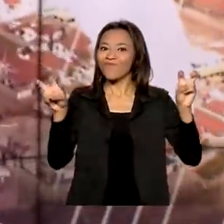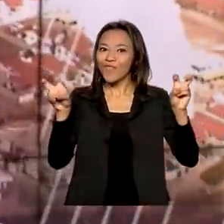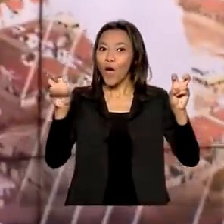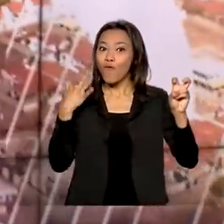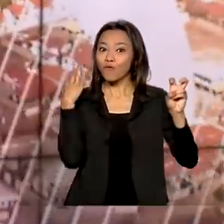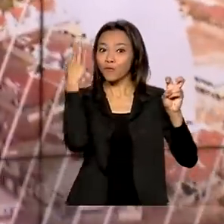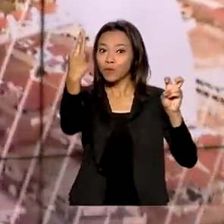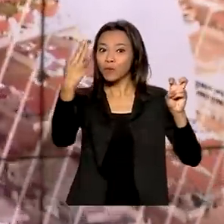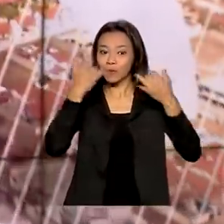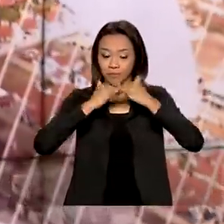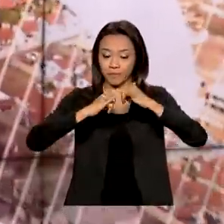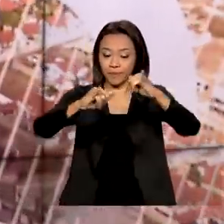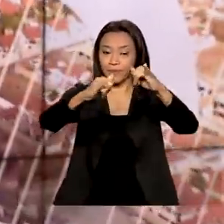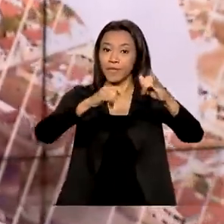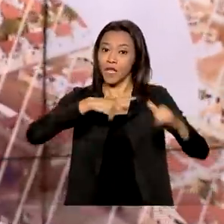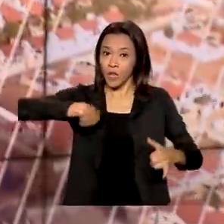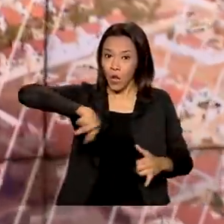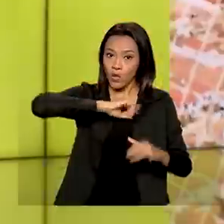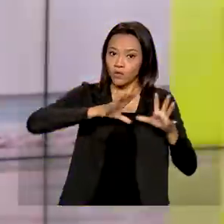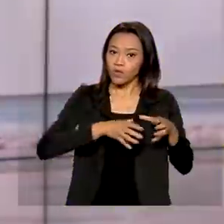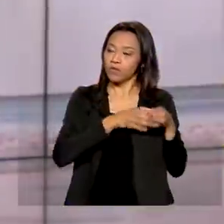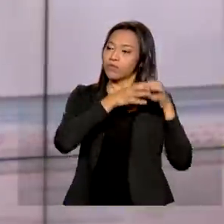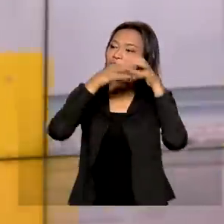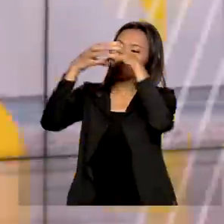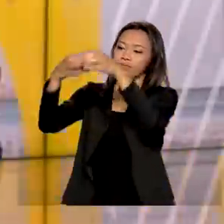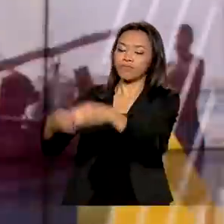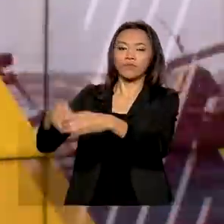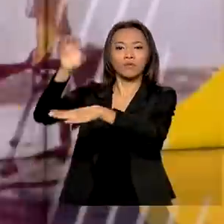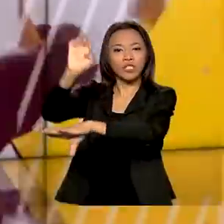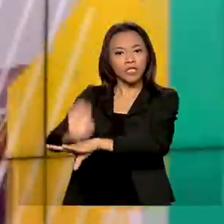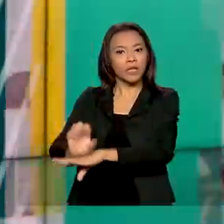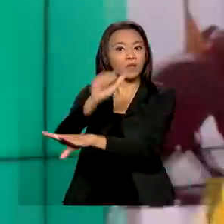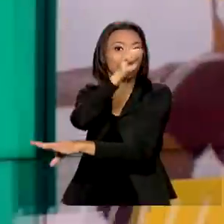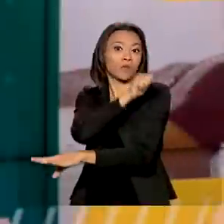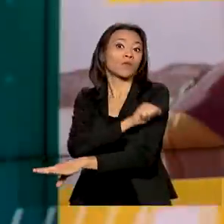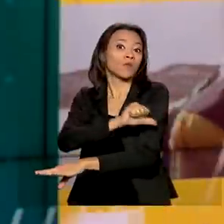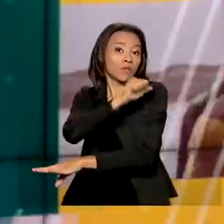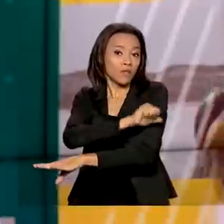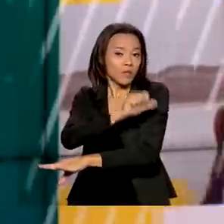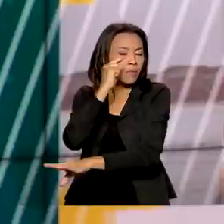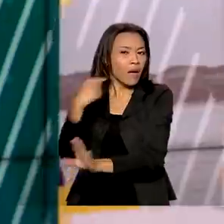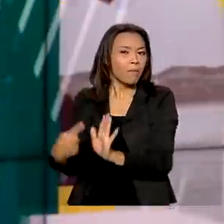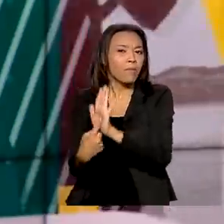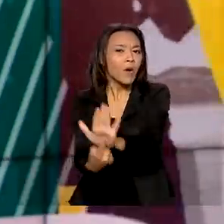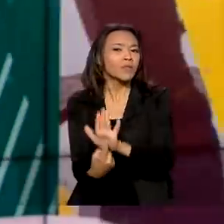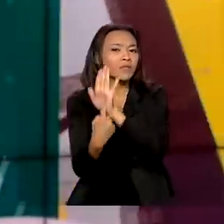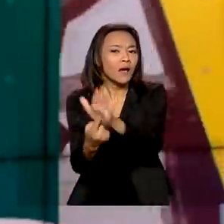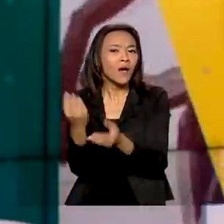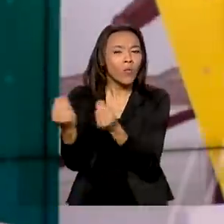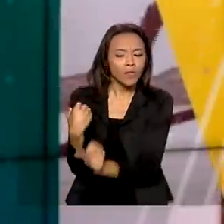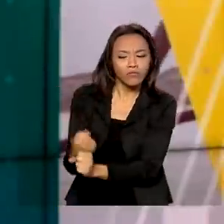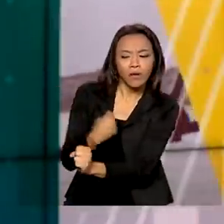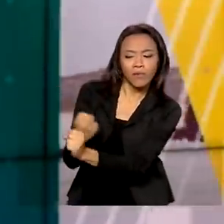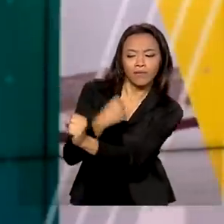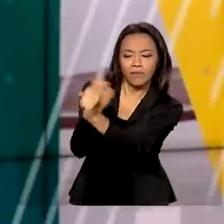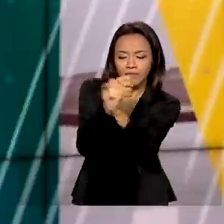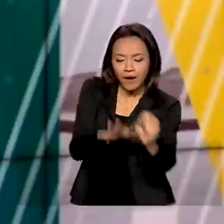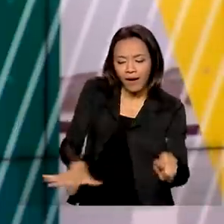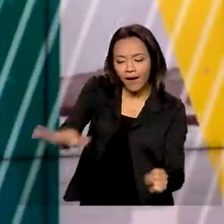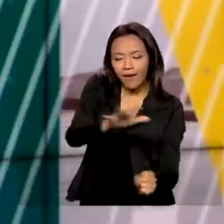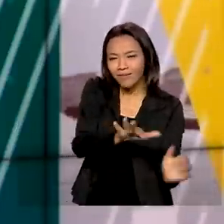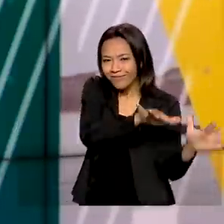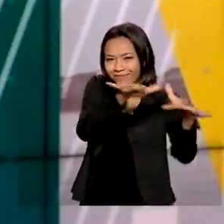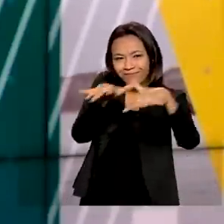Nossa equipe foi a Angra dos Reis, no litoral sul do Rio de Janeiro, para mostrar as obras da usina Angra 3. Conheça